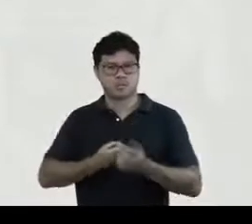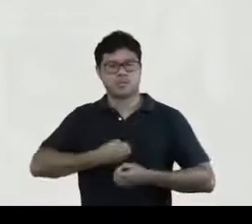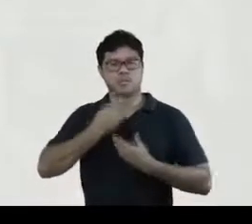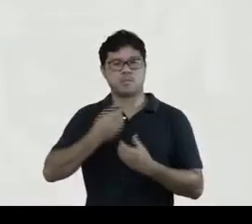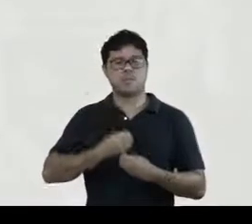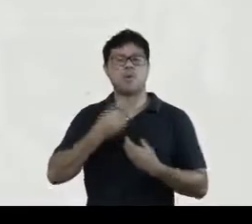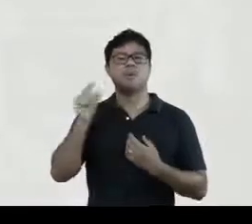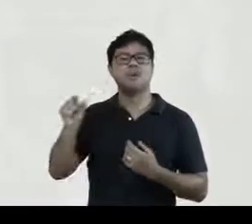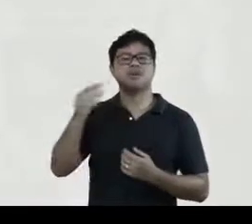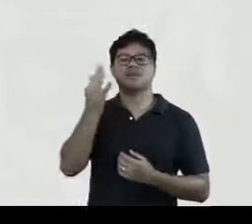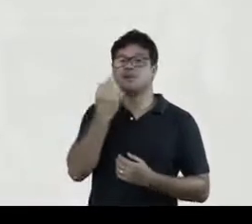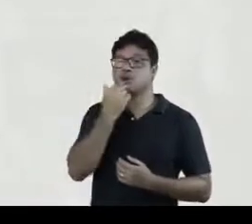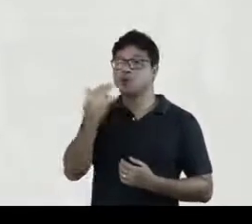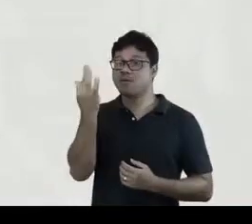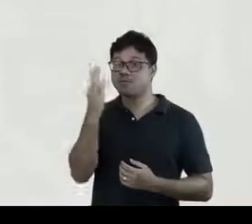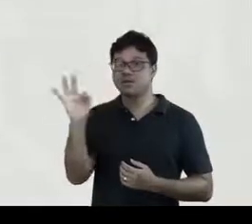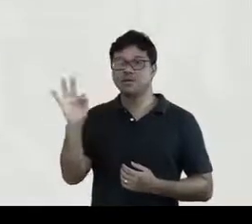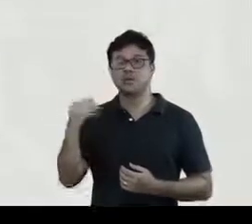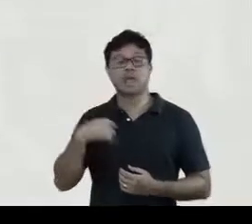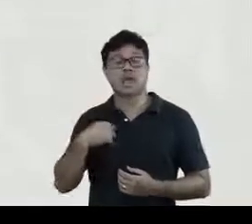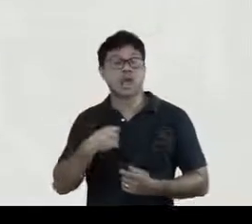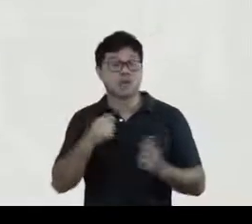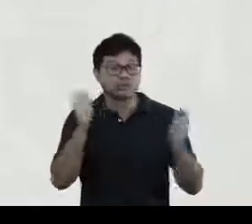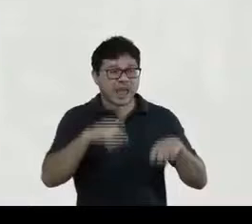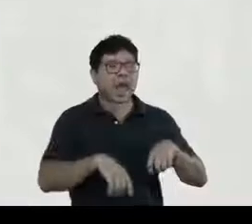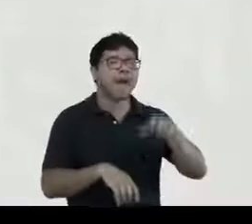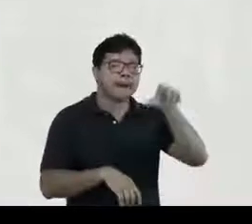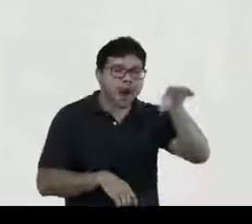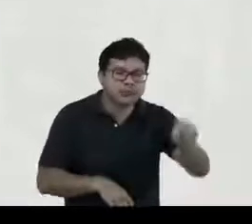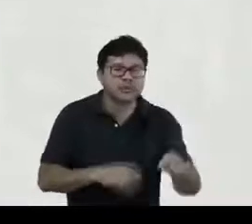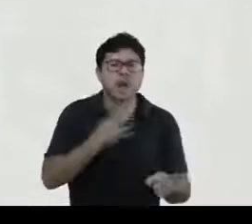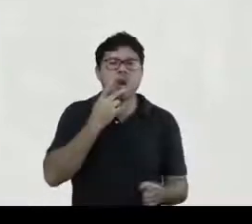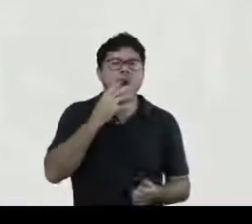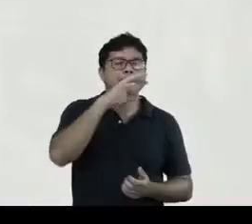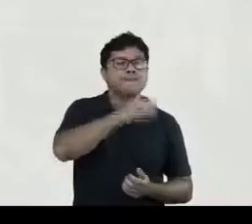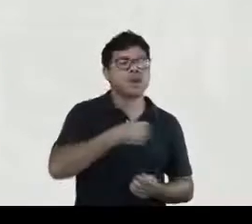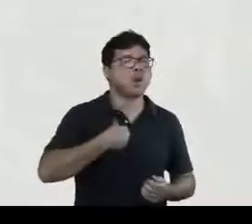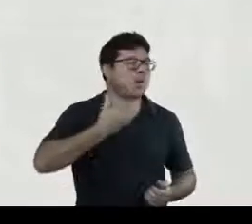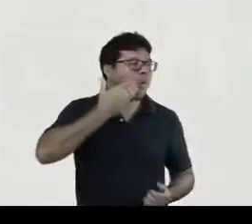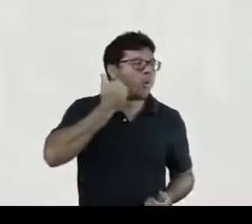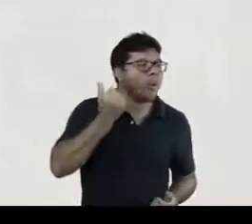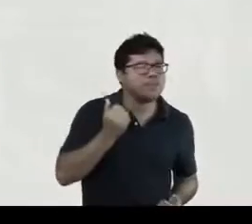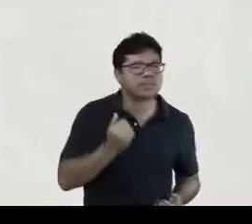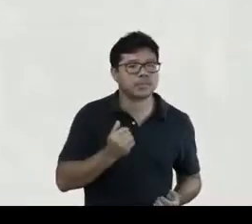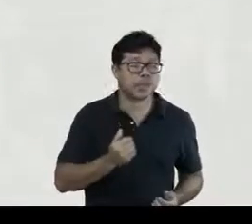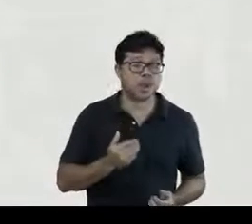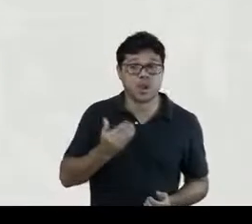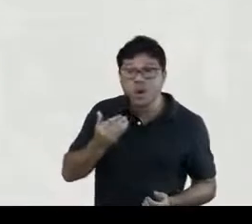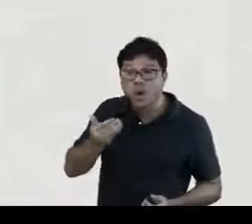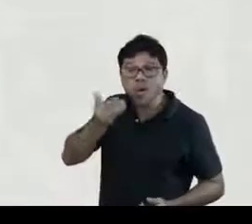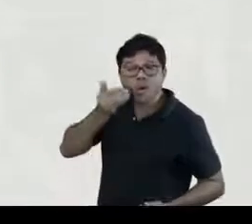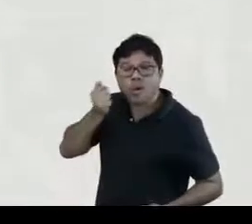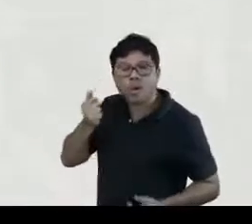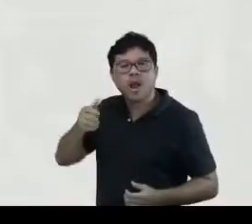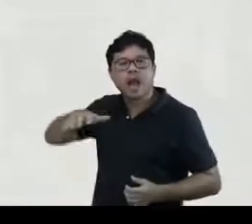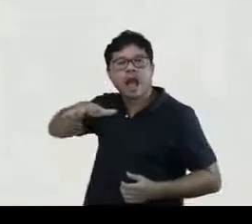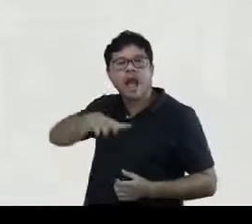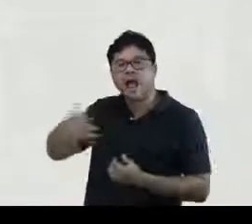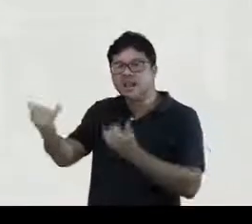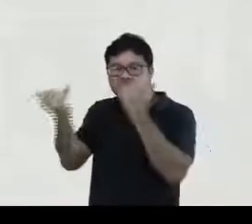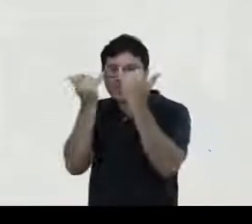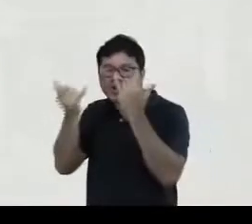Valéry mordo o que posso eu tenho de tirar proveito de todas as